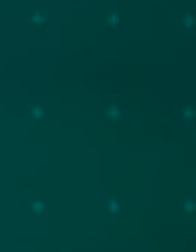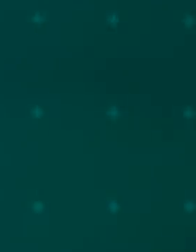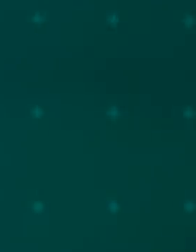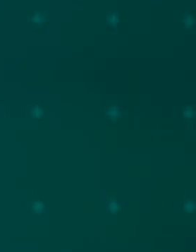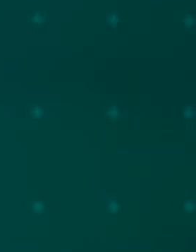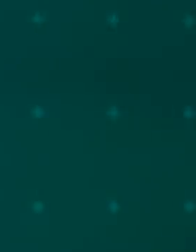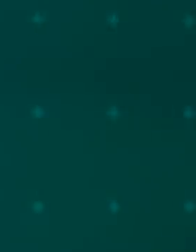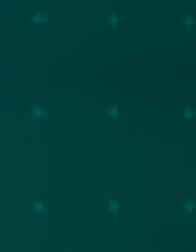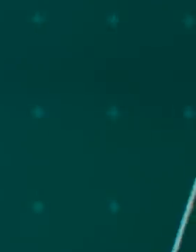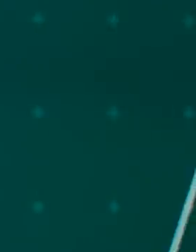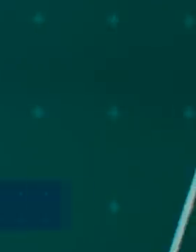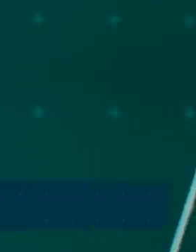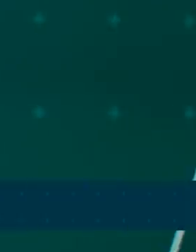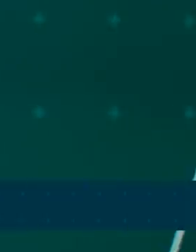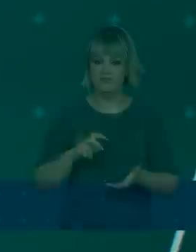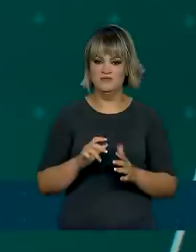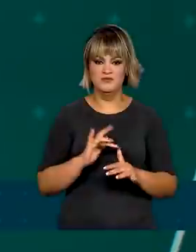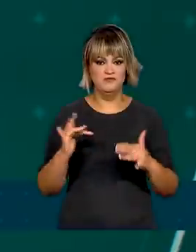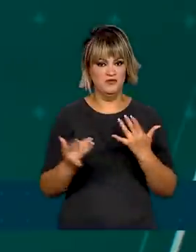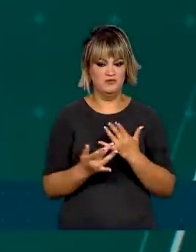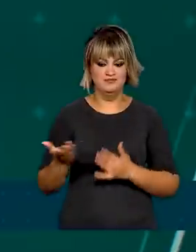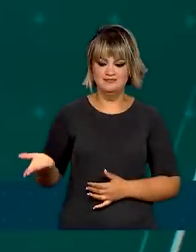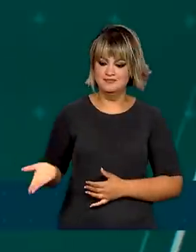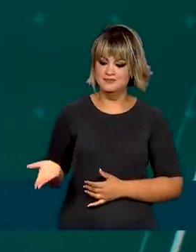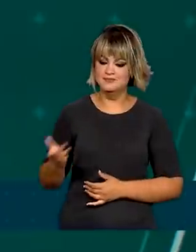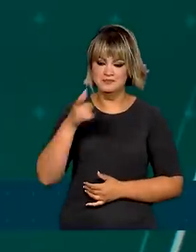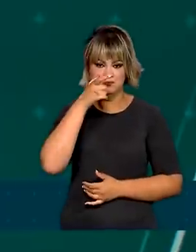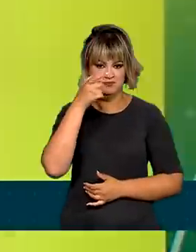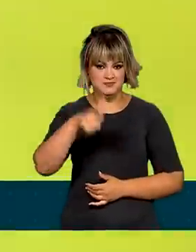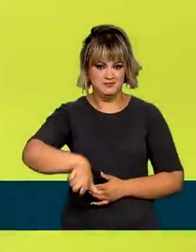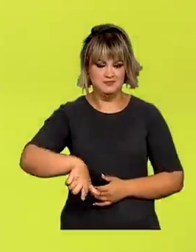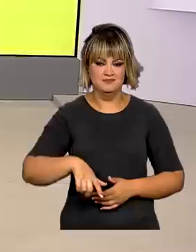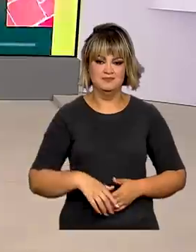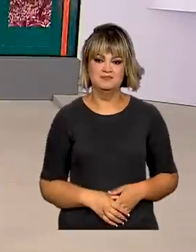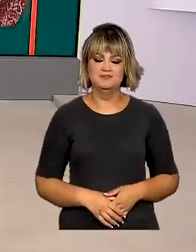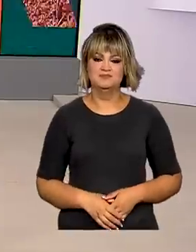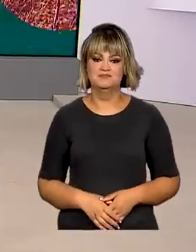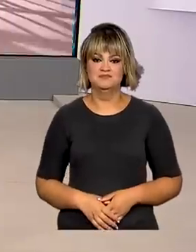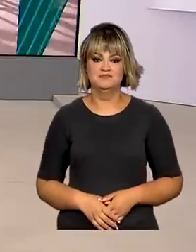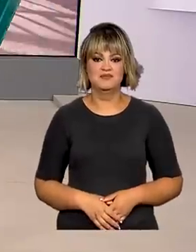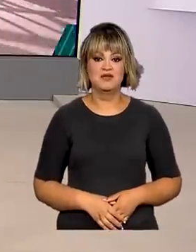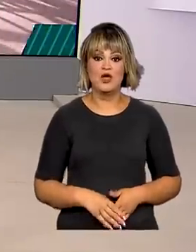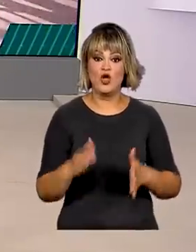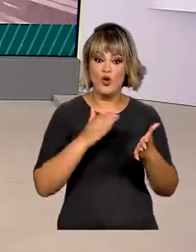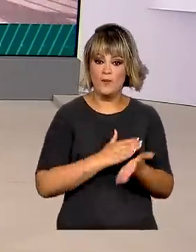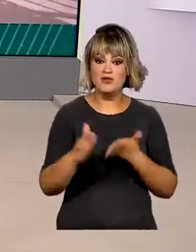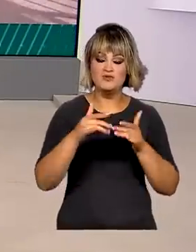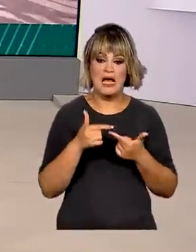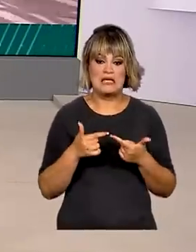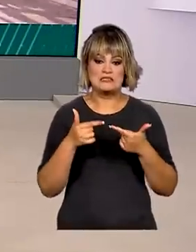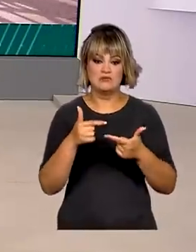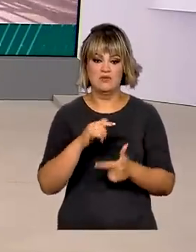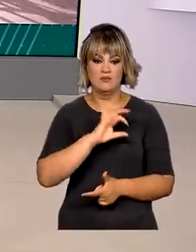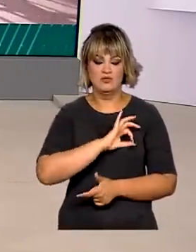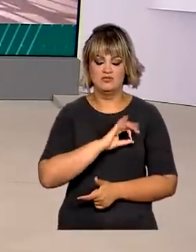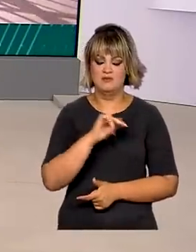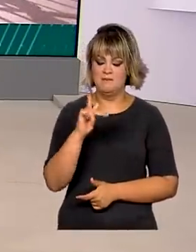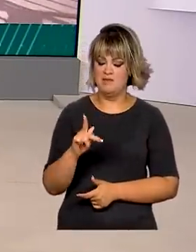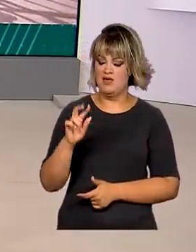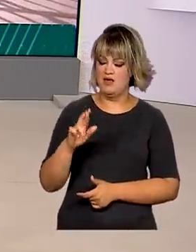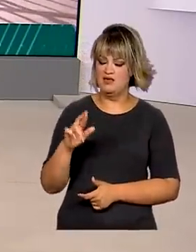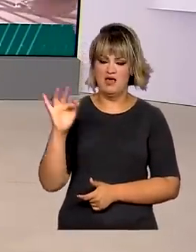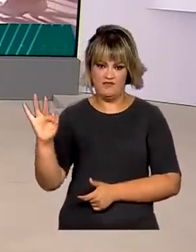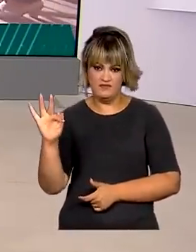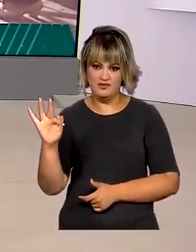Oito horas da manhã, estamos ao vivo também pelas redes sociais. Teve início a Operação Rodovida da